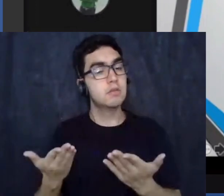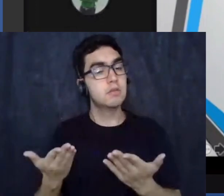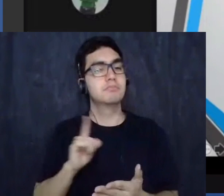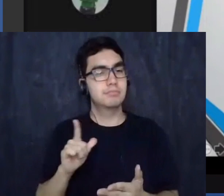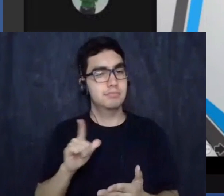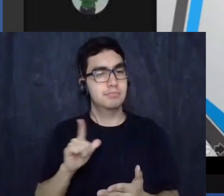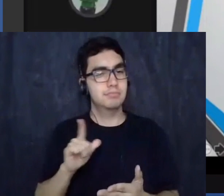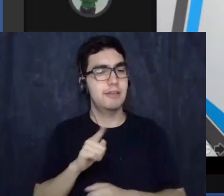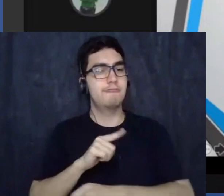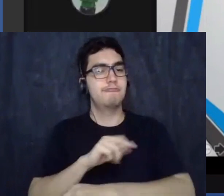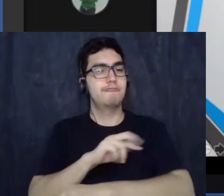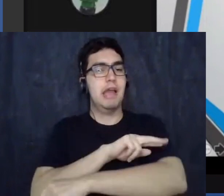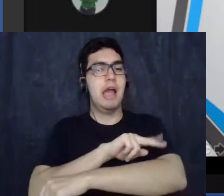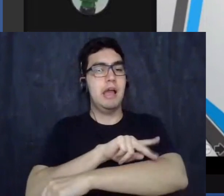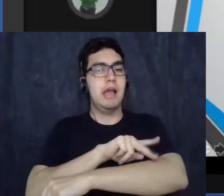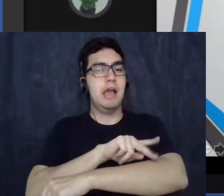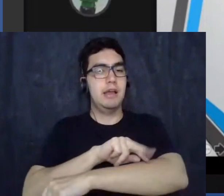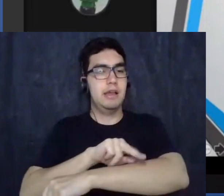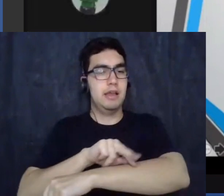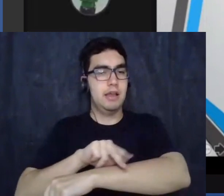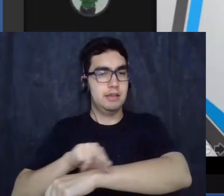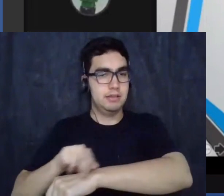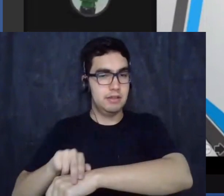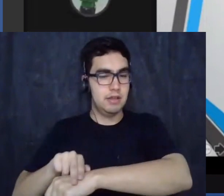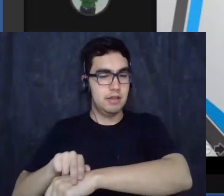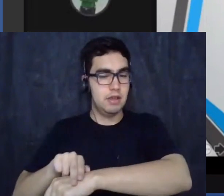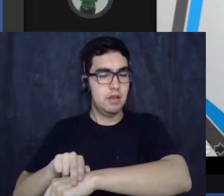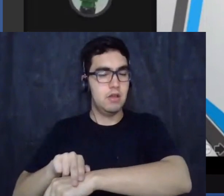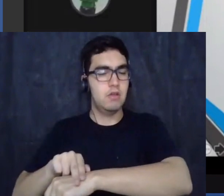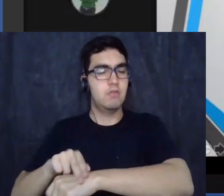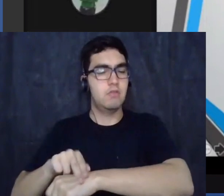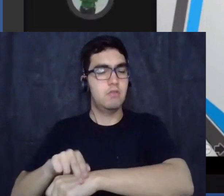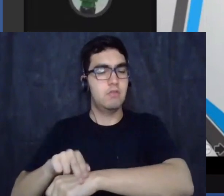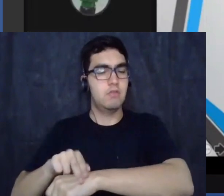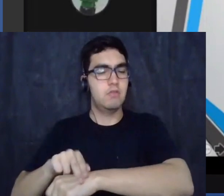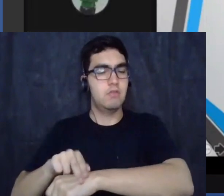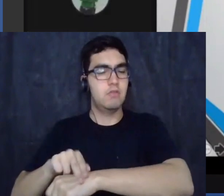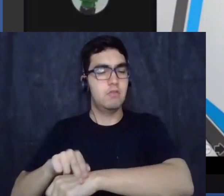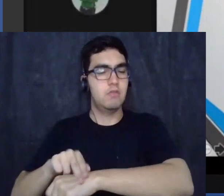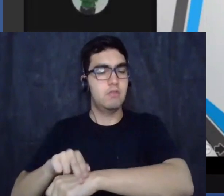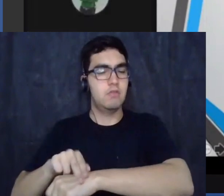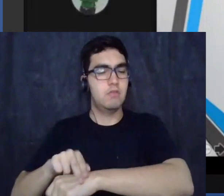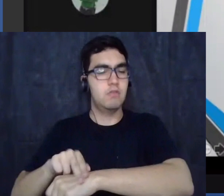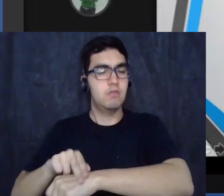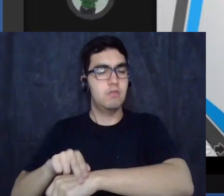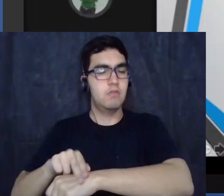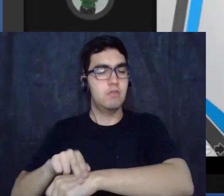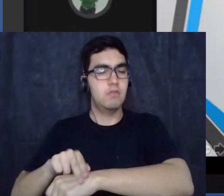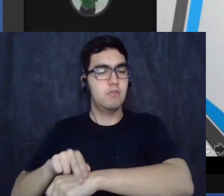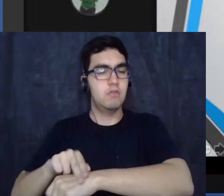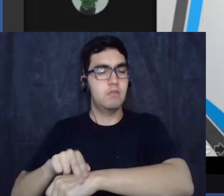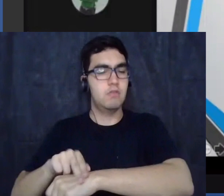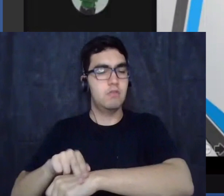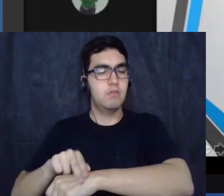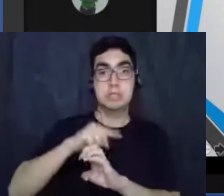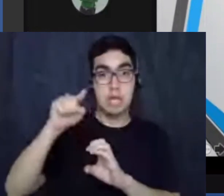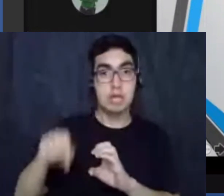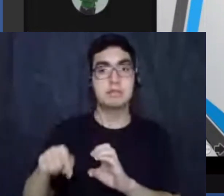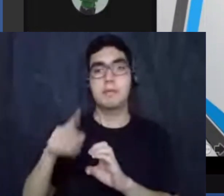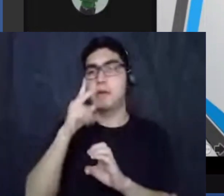que ganhou áreas de ciência, de verdade.